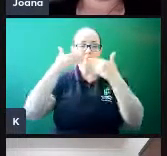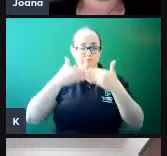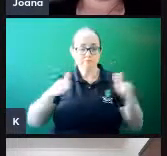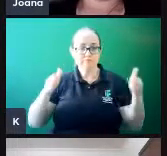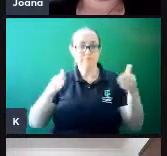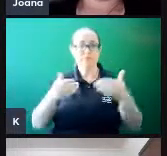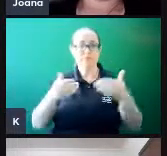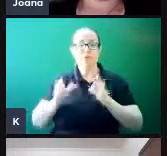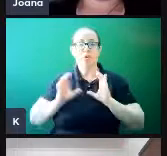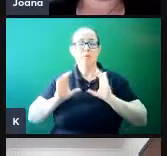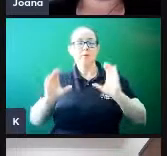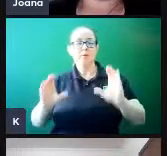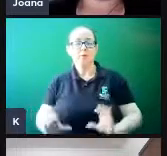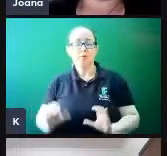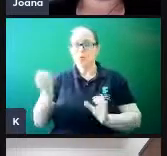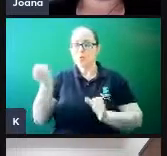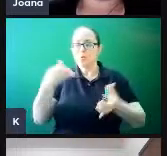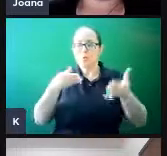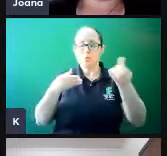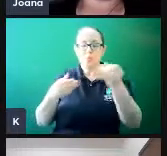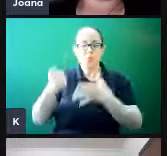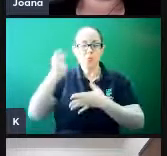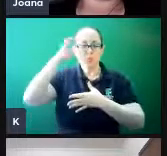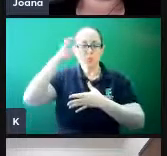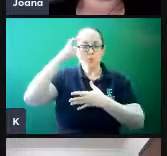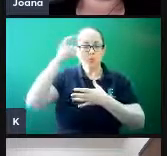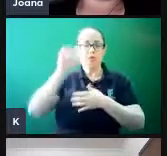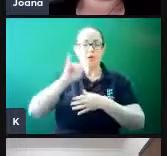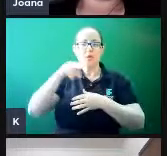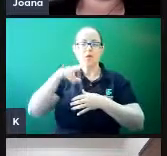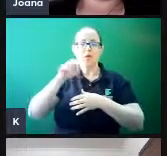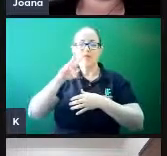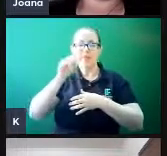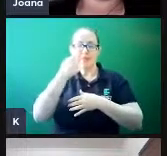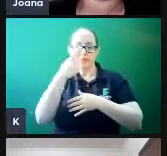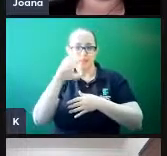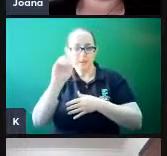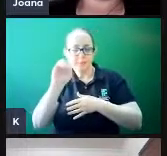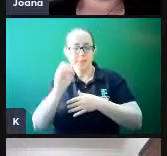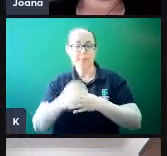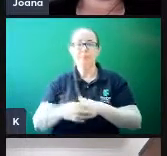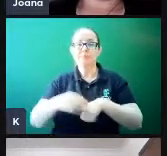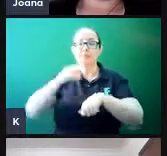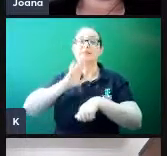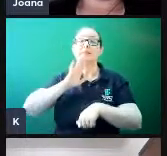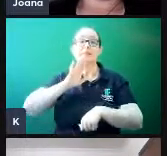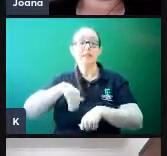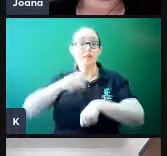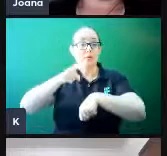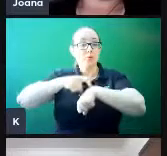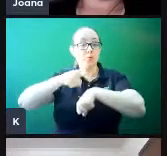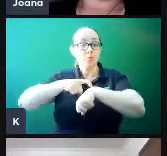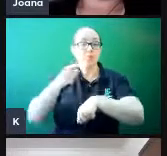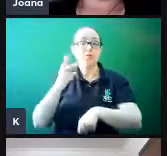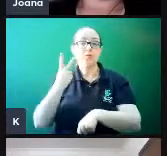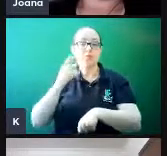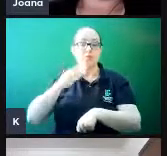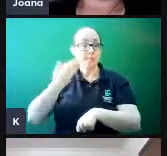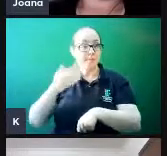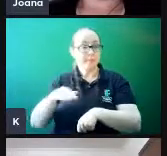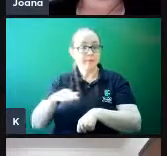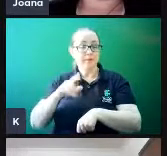comportamento inovador e cultura para inovação. À tarde, às 14h30, então, uma nova palestra, inovação e